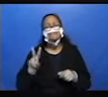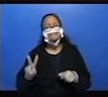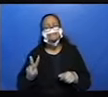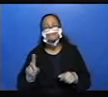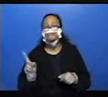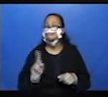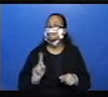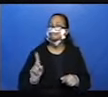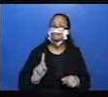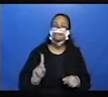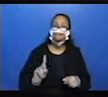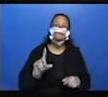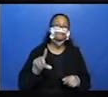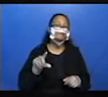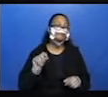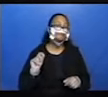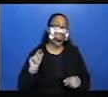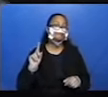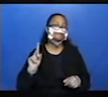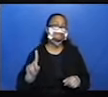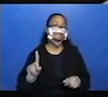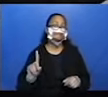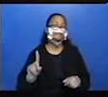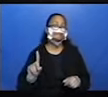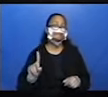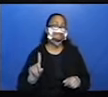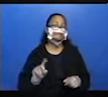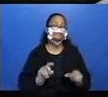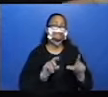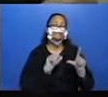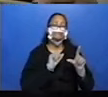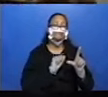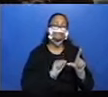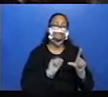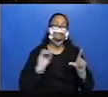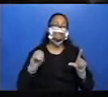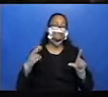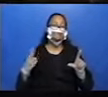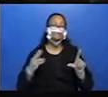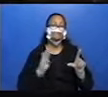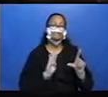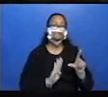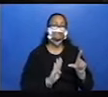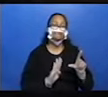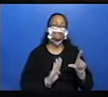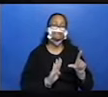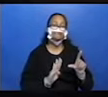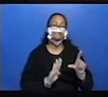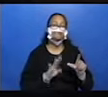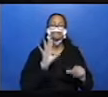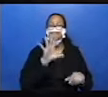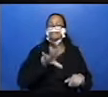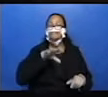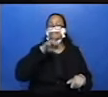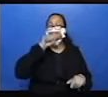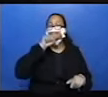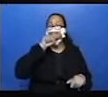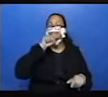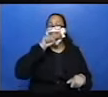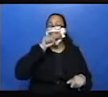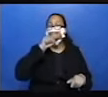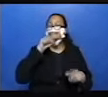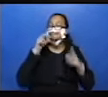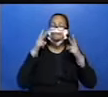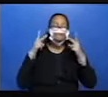É para você escolher uma delas, tá bom? Ou a letra A ou a letra B. Minha respiração nem havia voltado ao